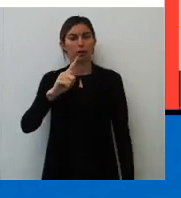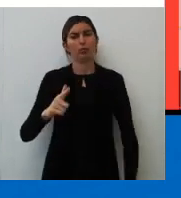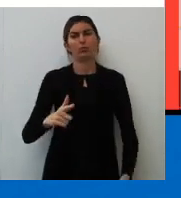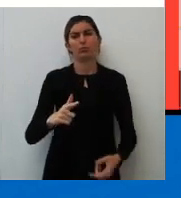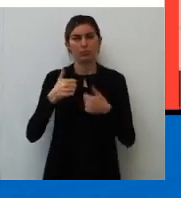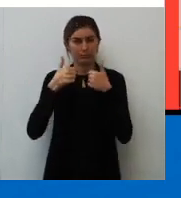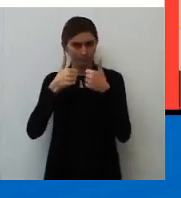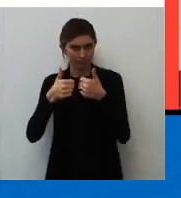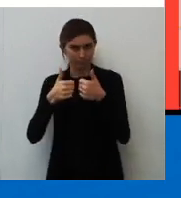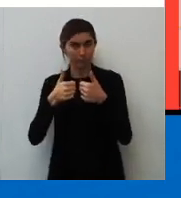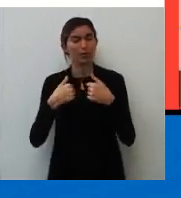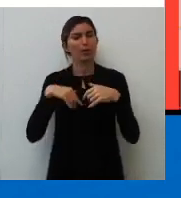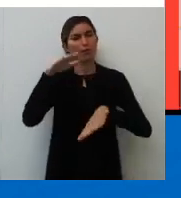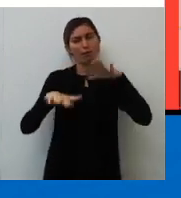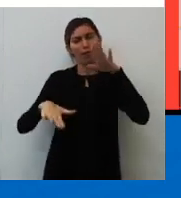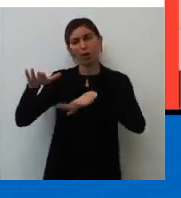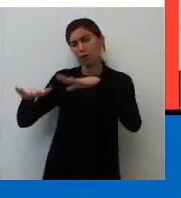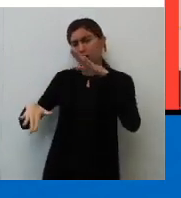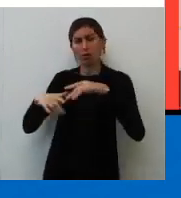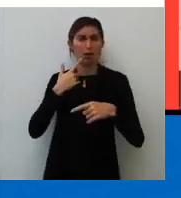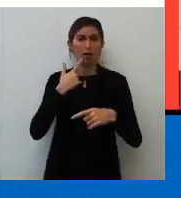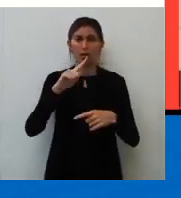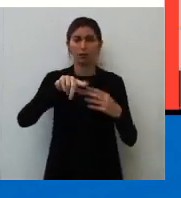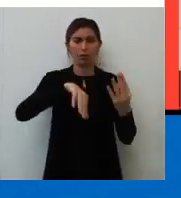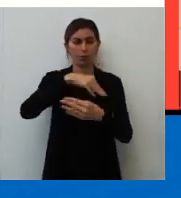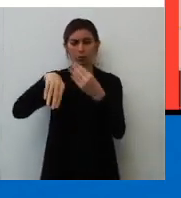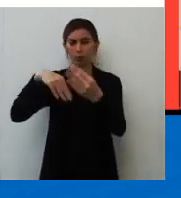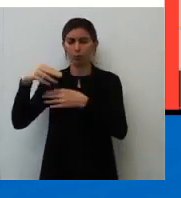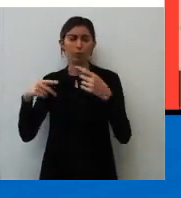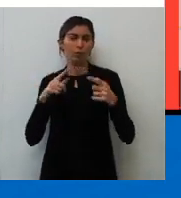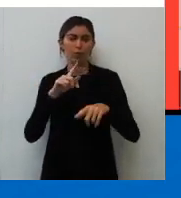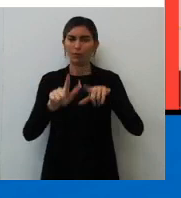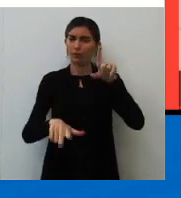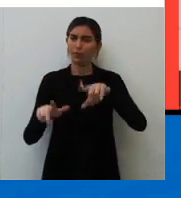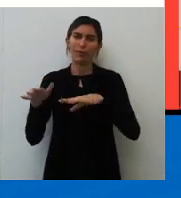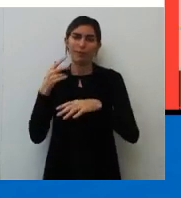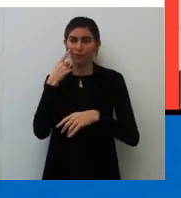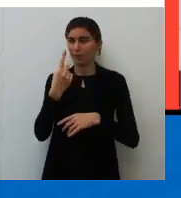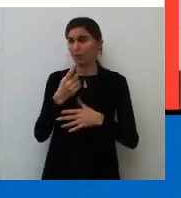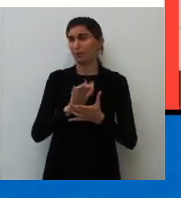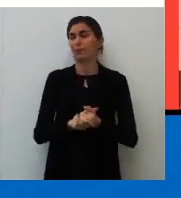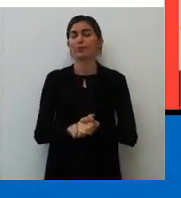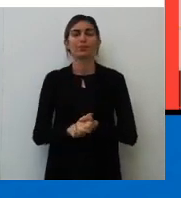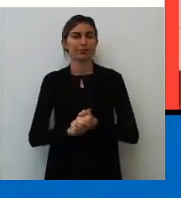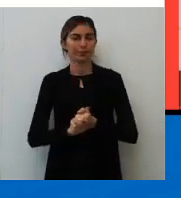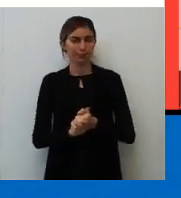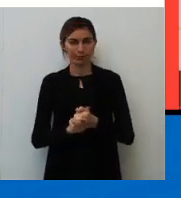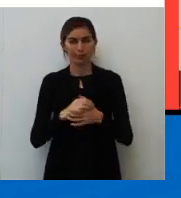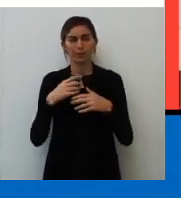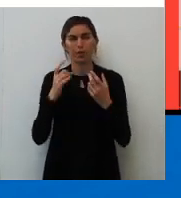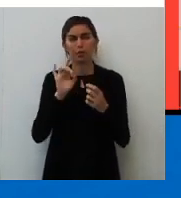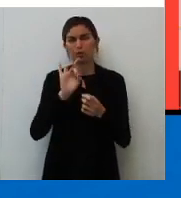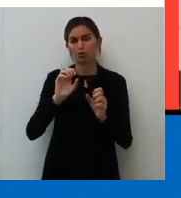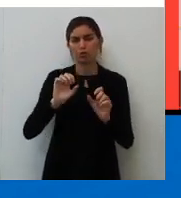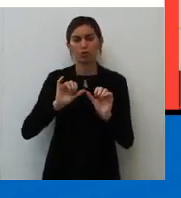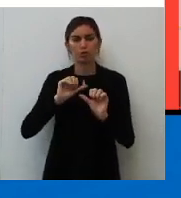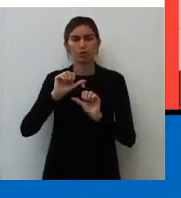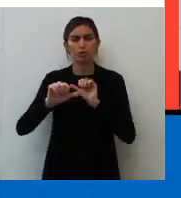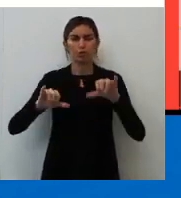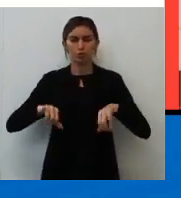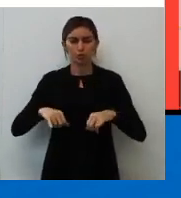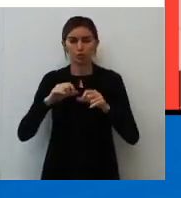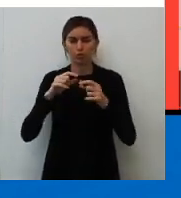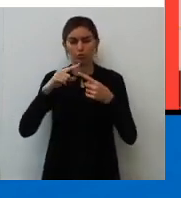Ok? Então isso é variável. A língua é heterogênea. Olha as exceções aparecendo aqui pra gente. Né? Sofrem duas